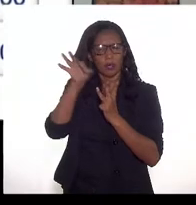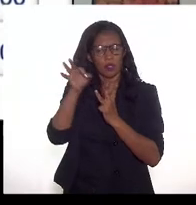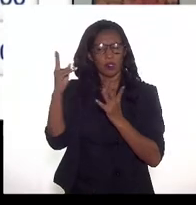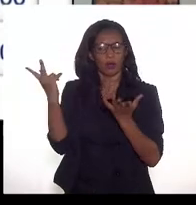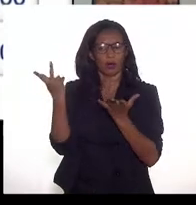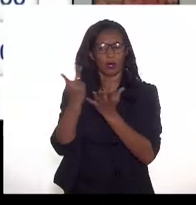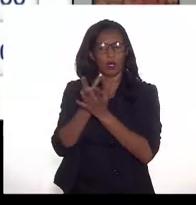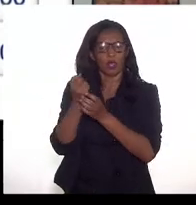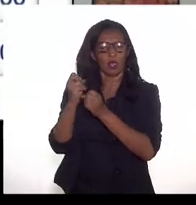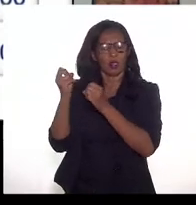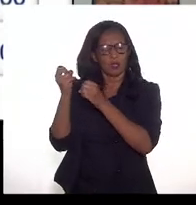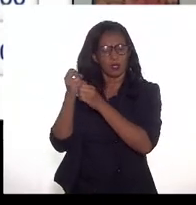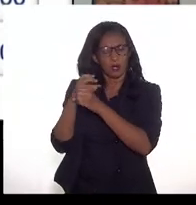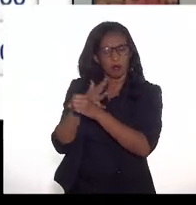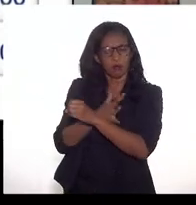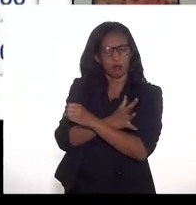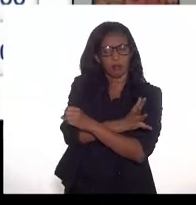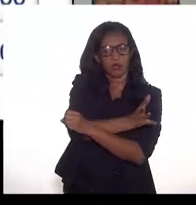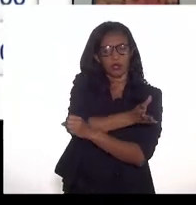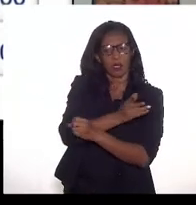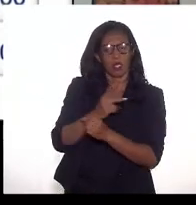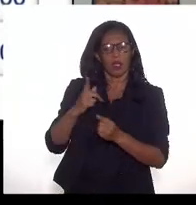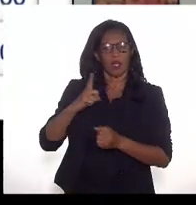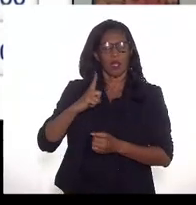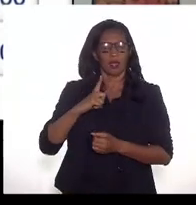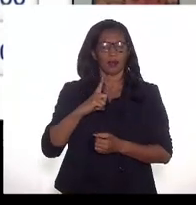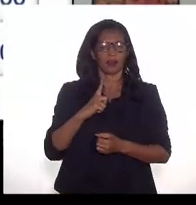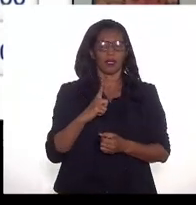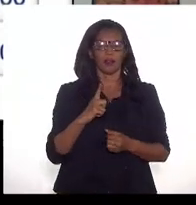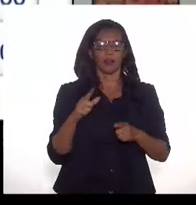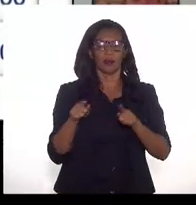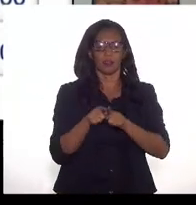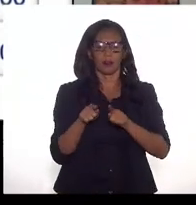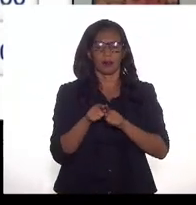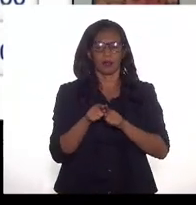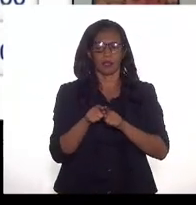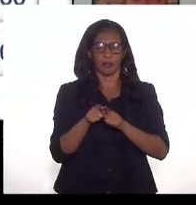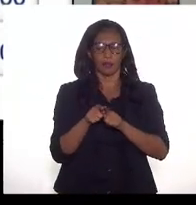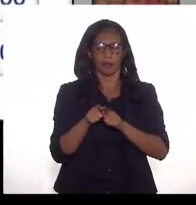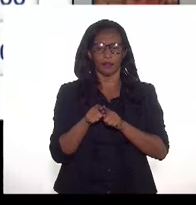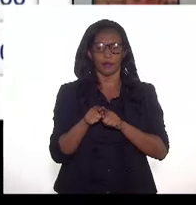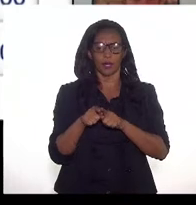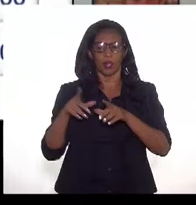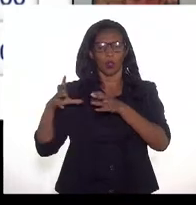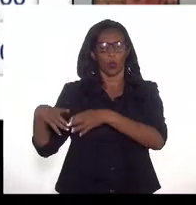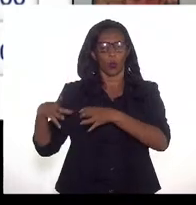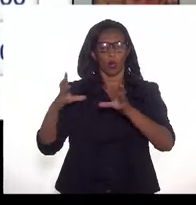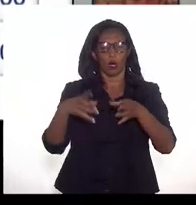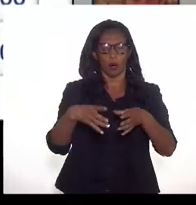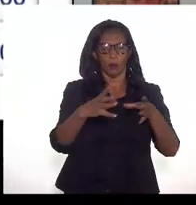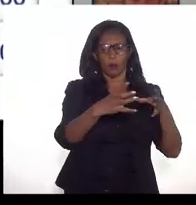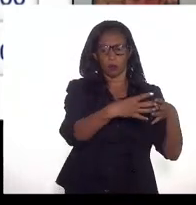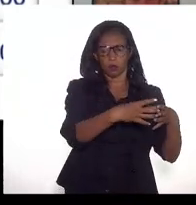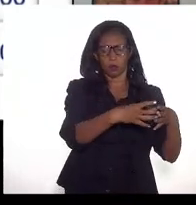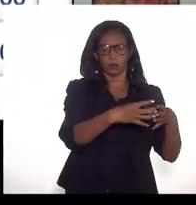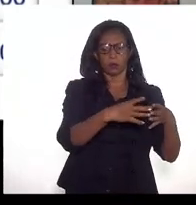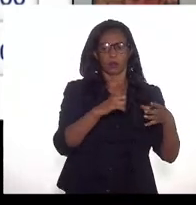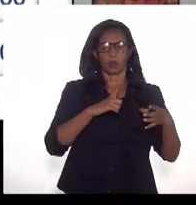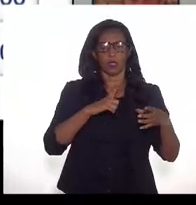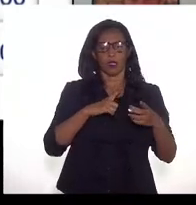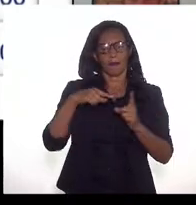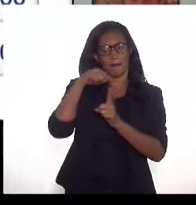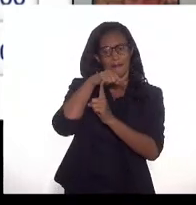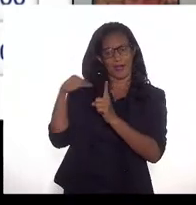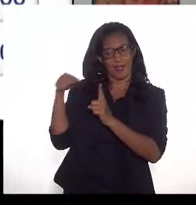depreciação é alocada na despesa desses campos de forma meia